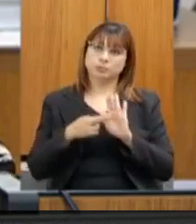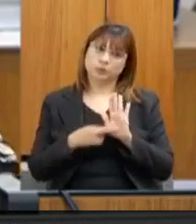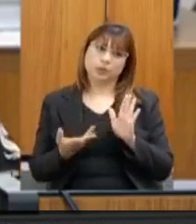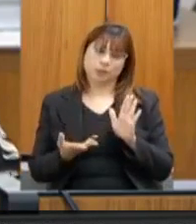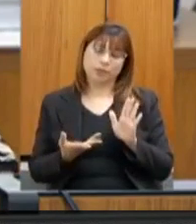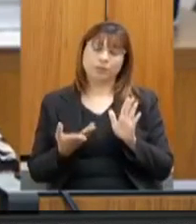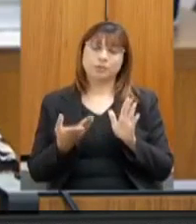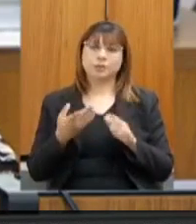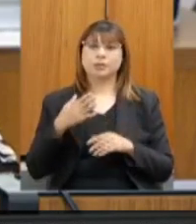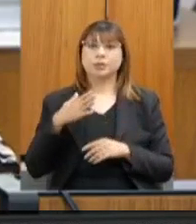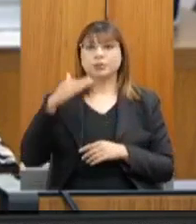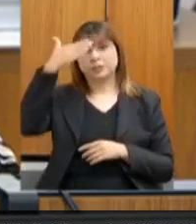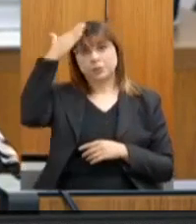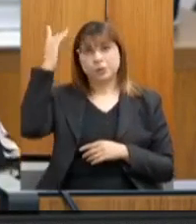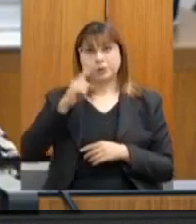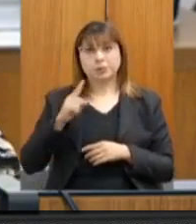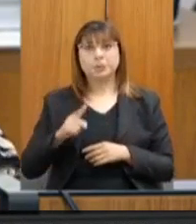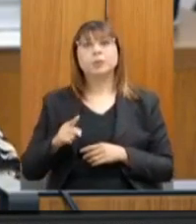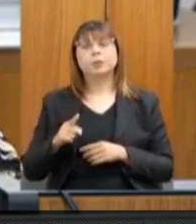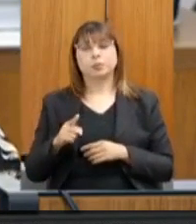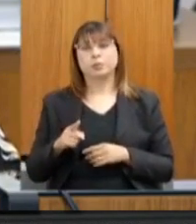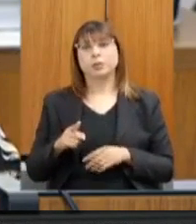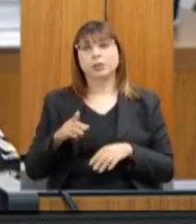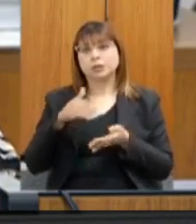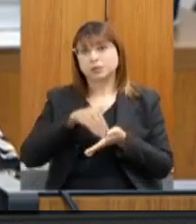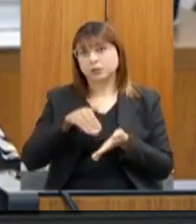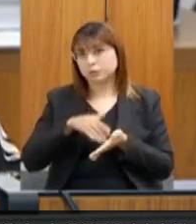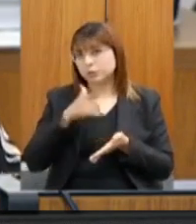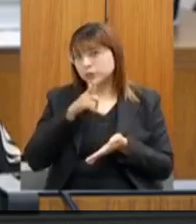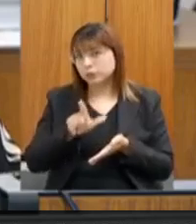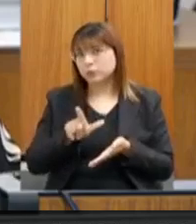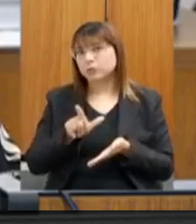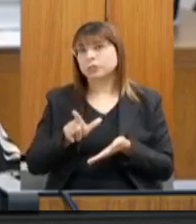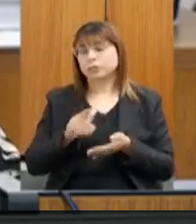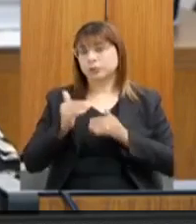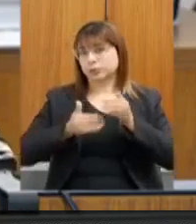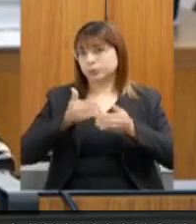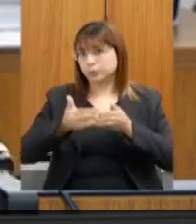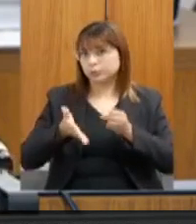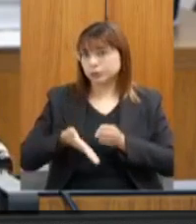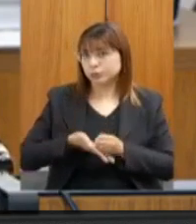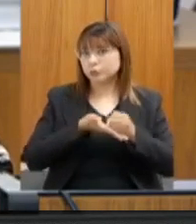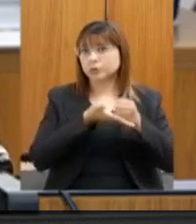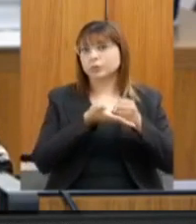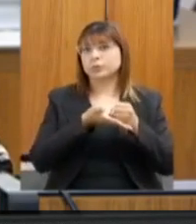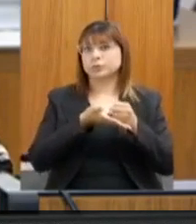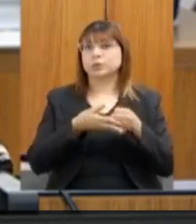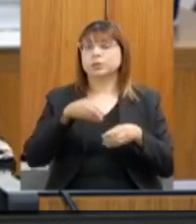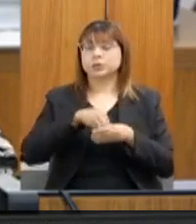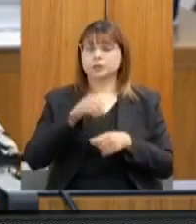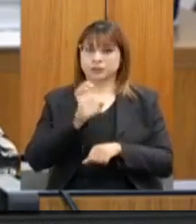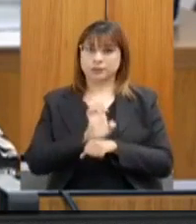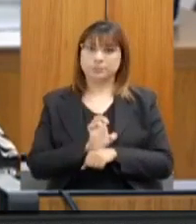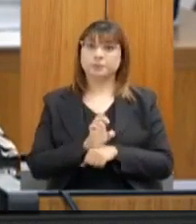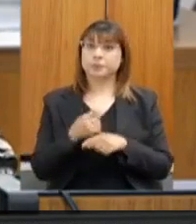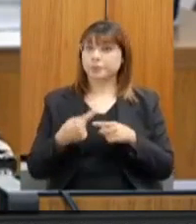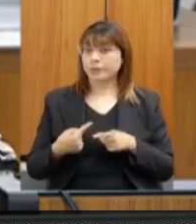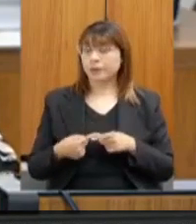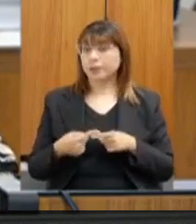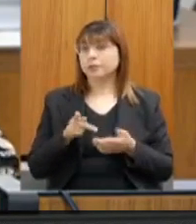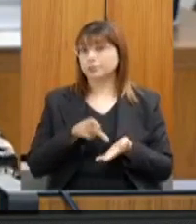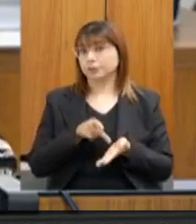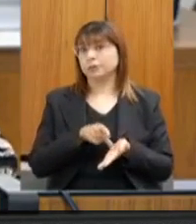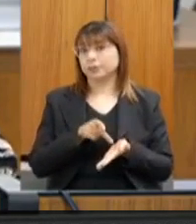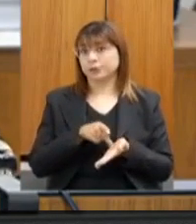clara no nosso governo é que a Secretaria possa promover o desenvolvimento sustentável do nosso Estado, porque, de